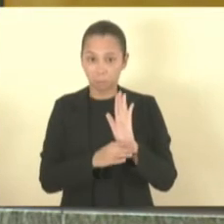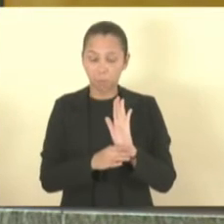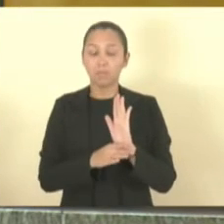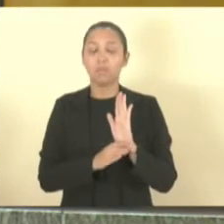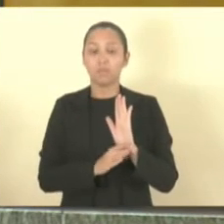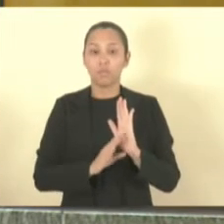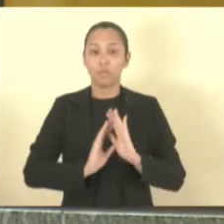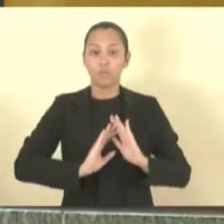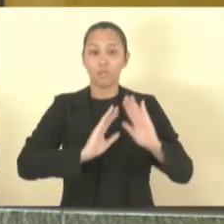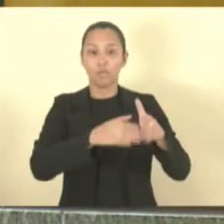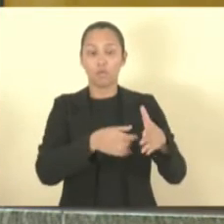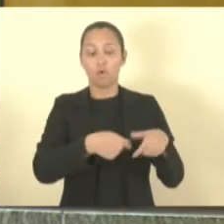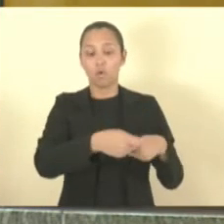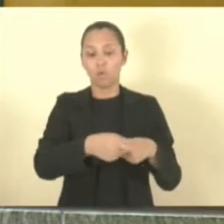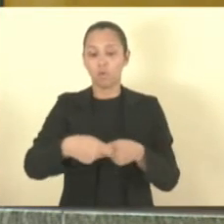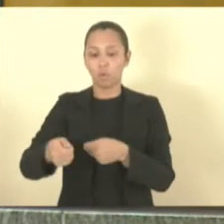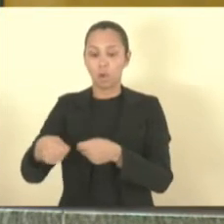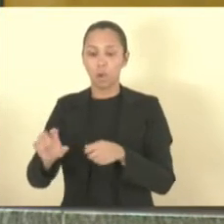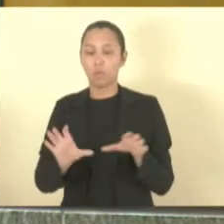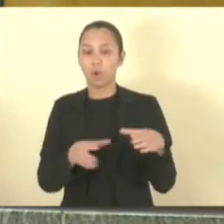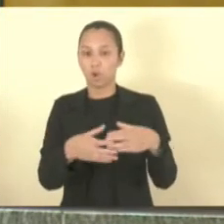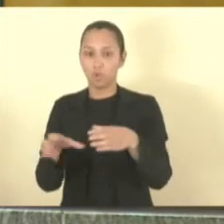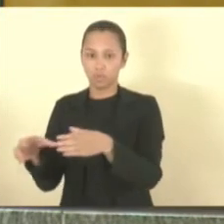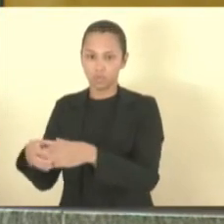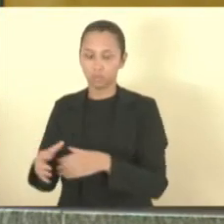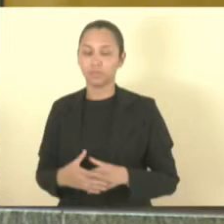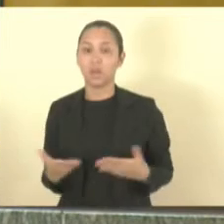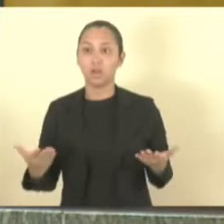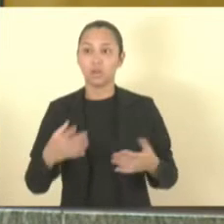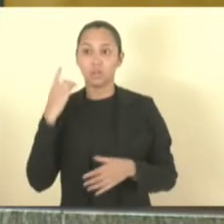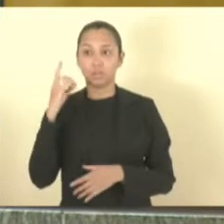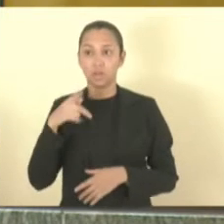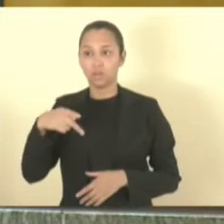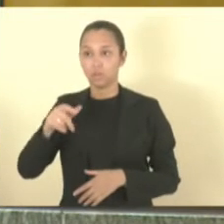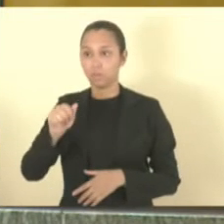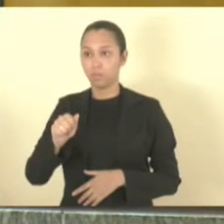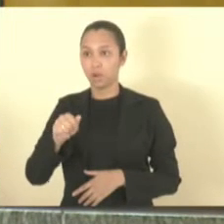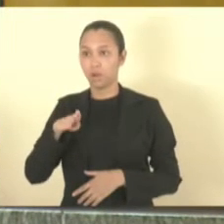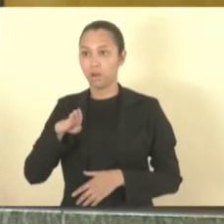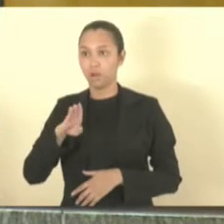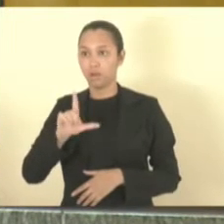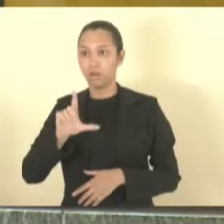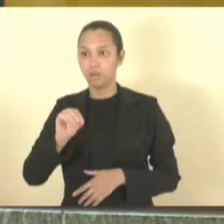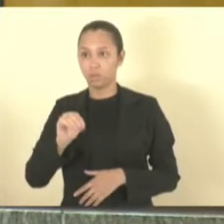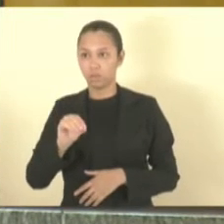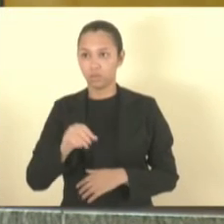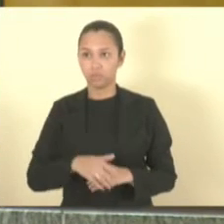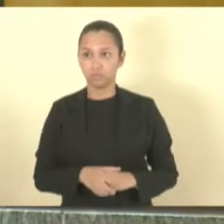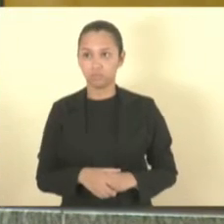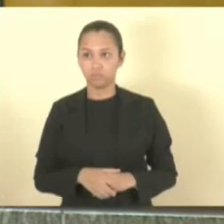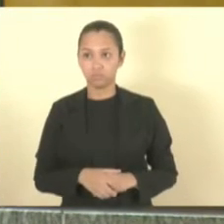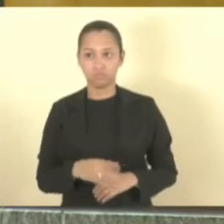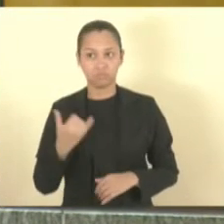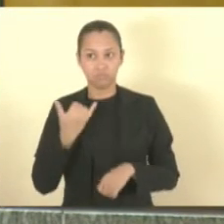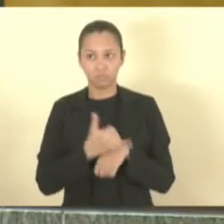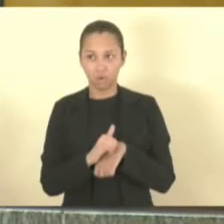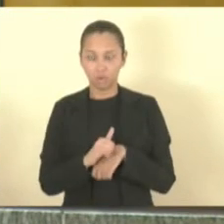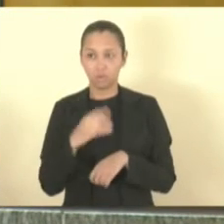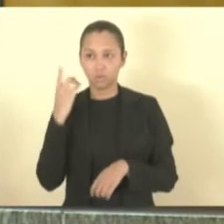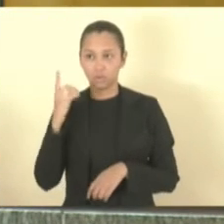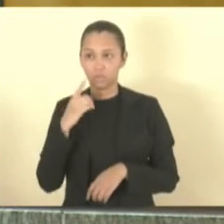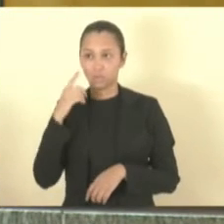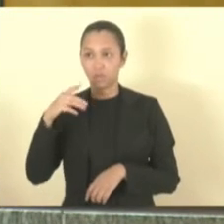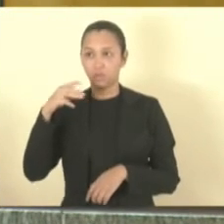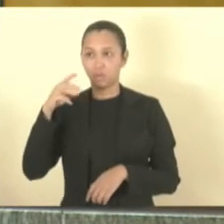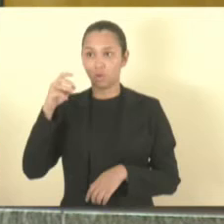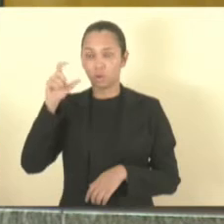seguem para as comissões. Com a palavra o deputado Pablo Muribeca. Deputado Pablo Muribeca estando ausente. Com a palavra o deputado